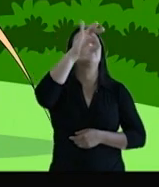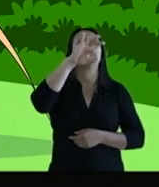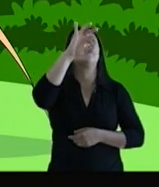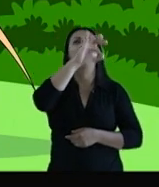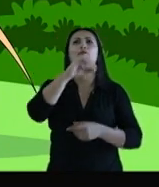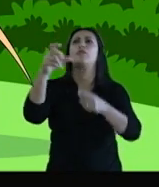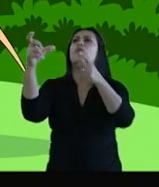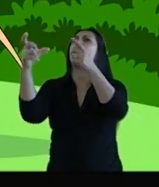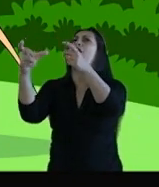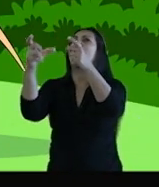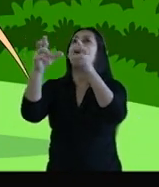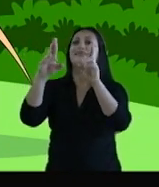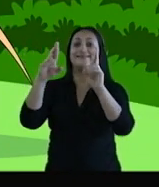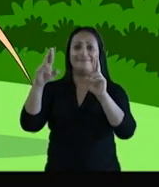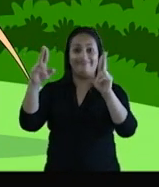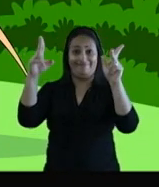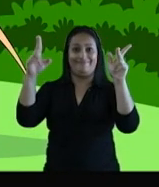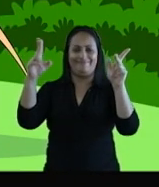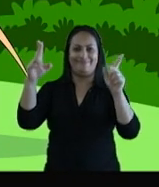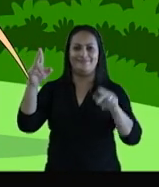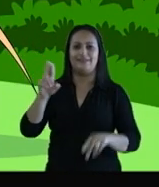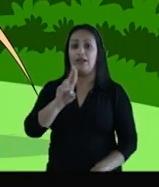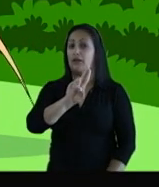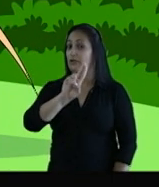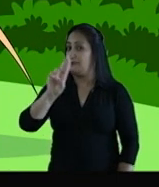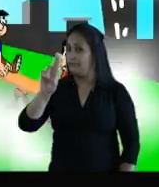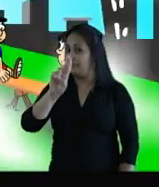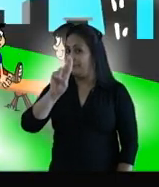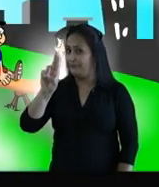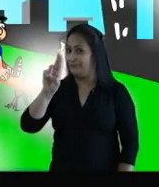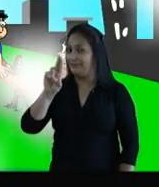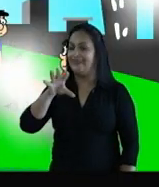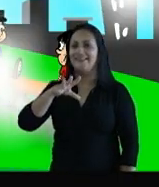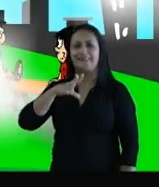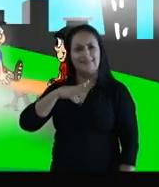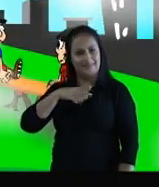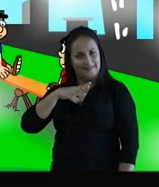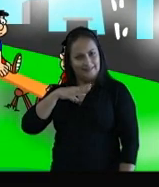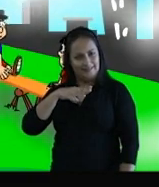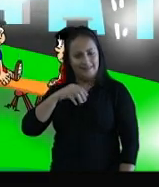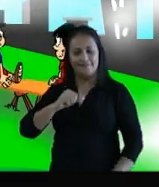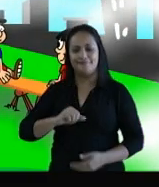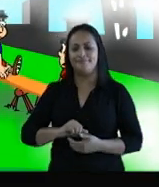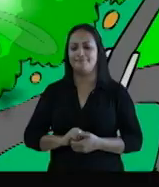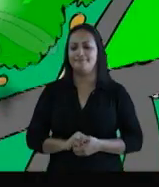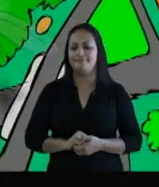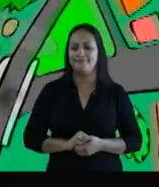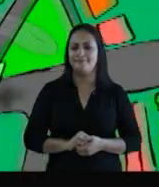em outra área da floresta, naquele lugar que chamam de cidade.